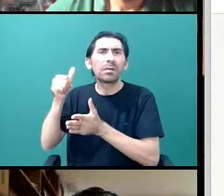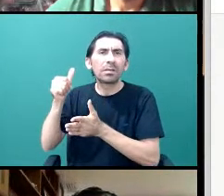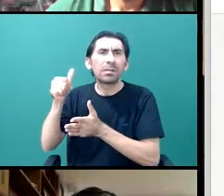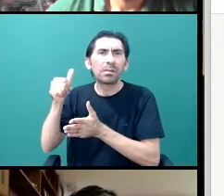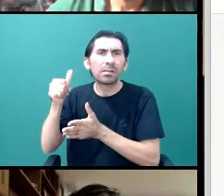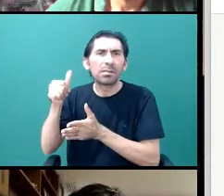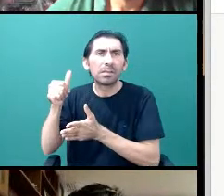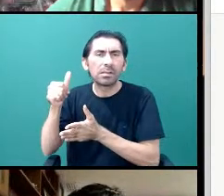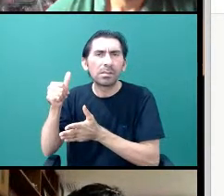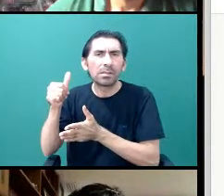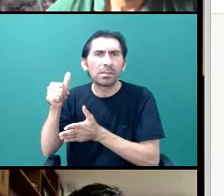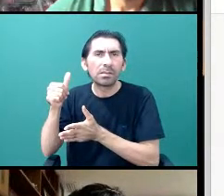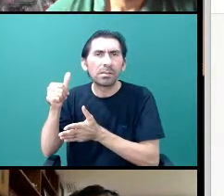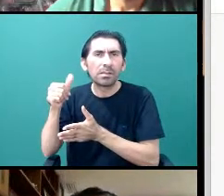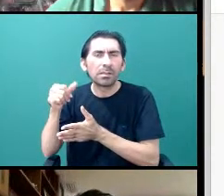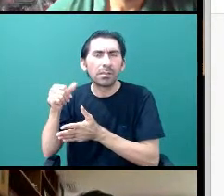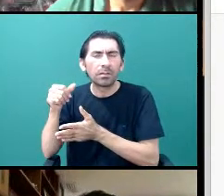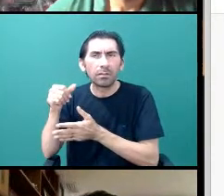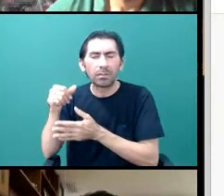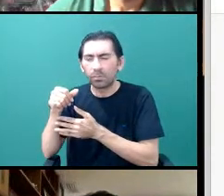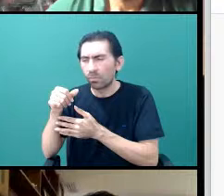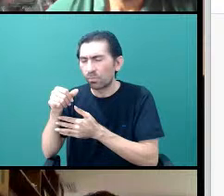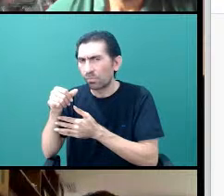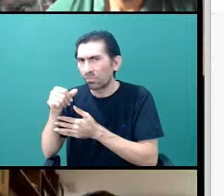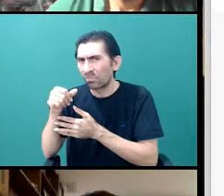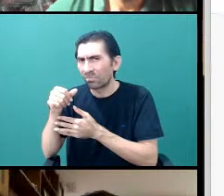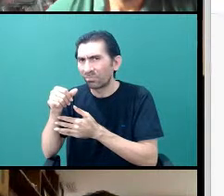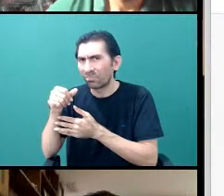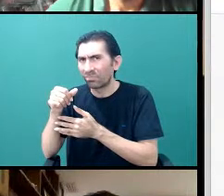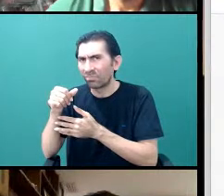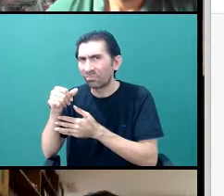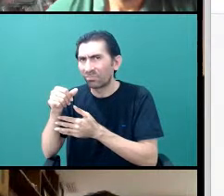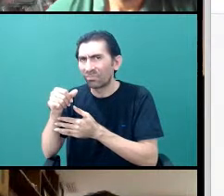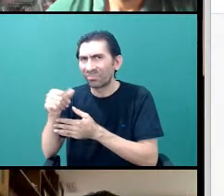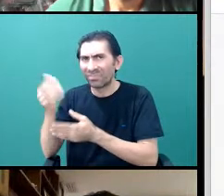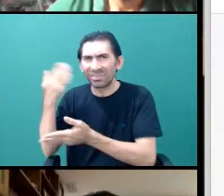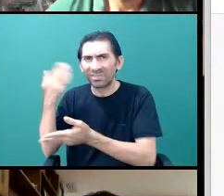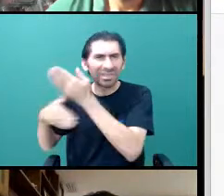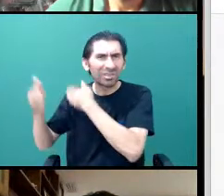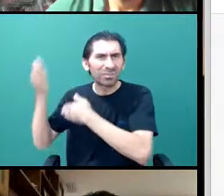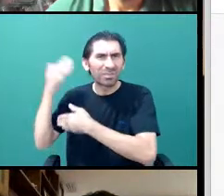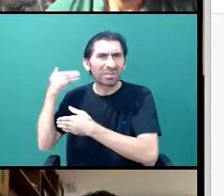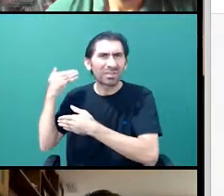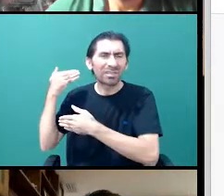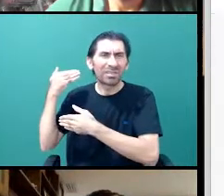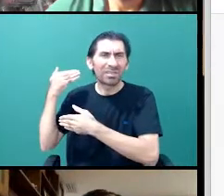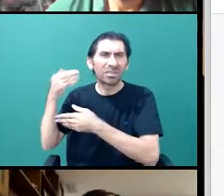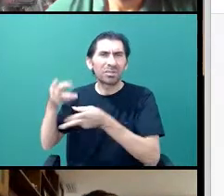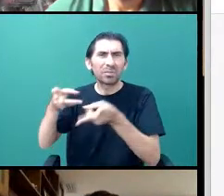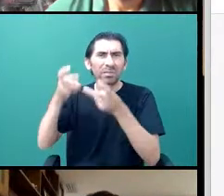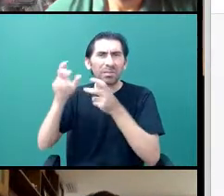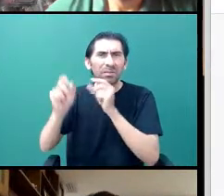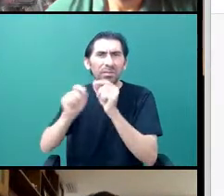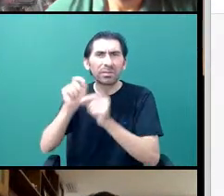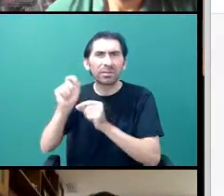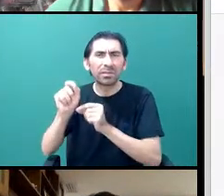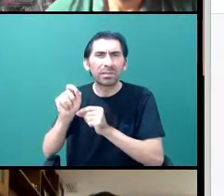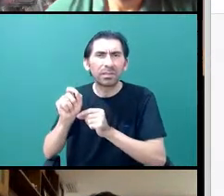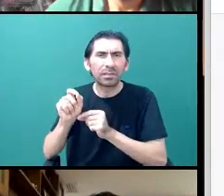Então, era estudo dos astros. Se você for muito lá no passado mesmo, vocês percebem que fala-se